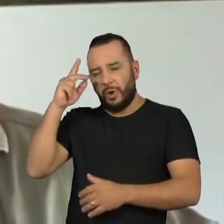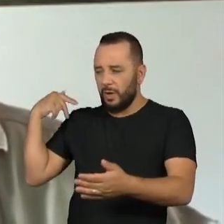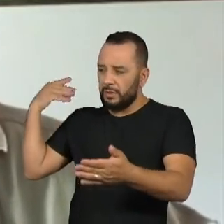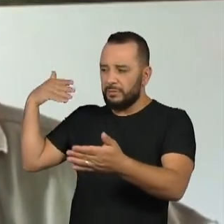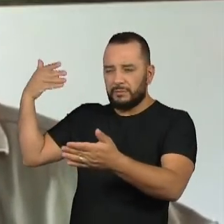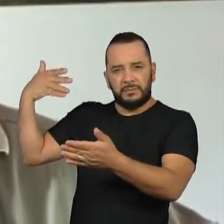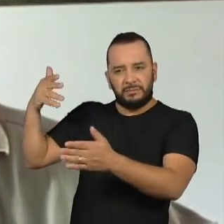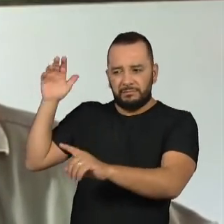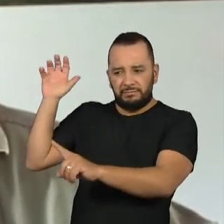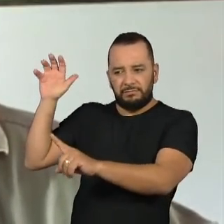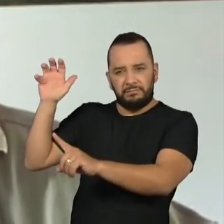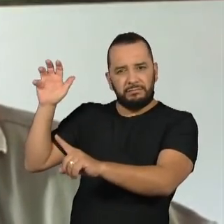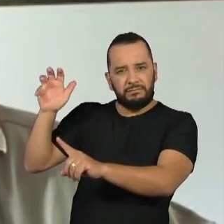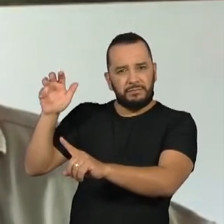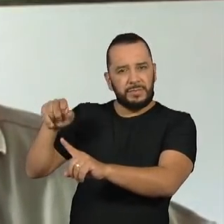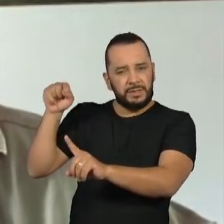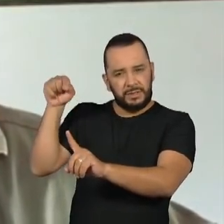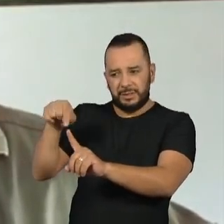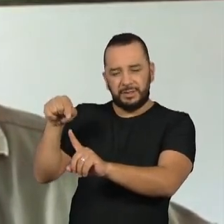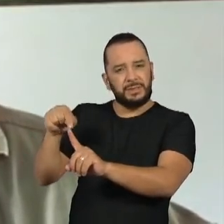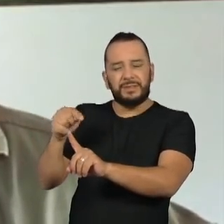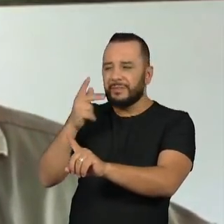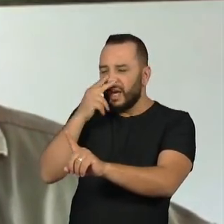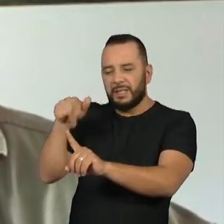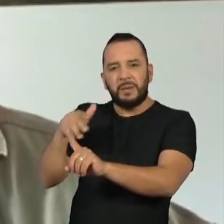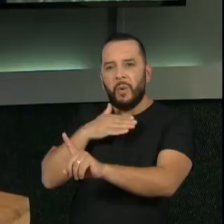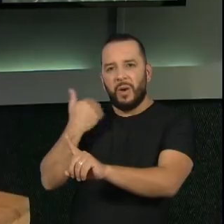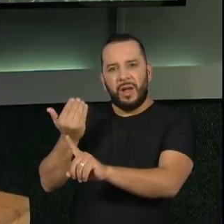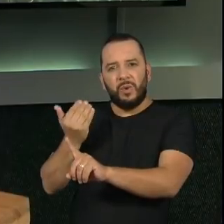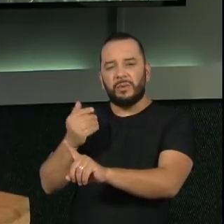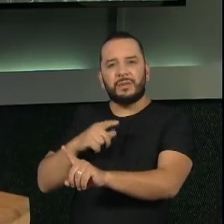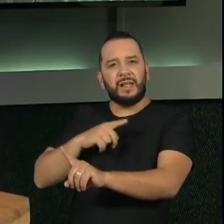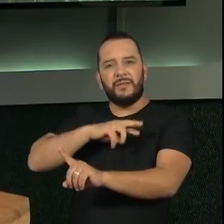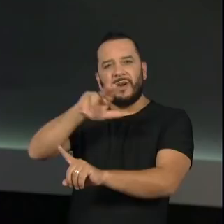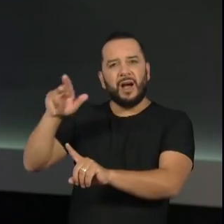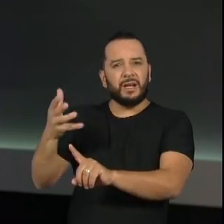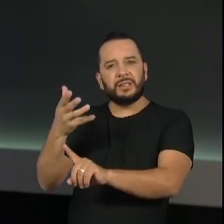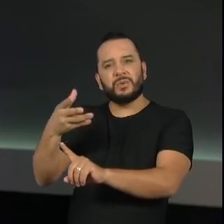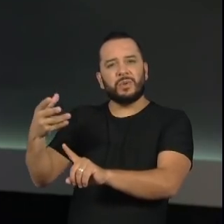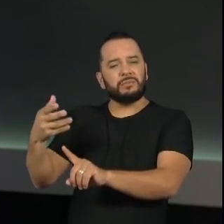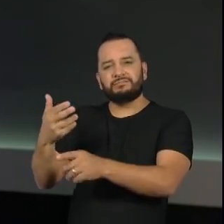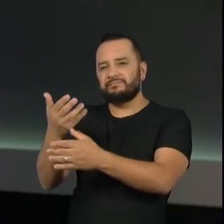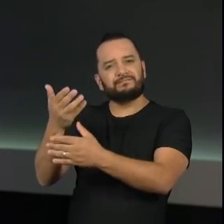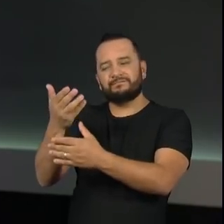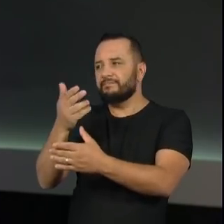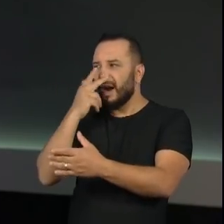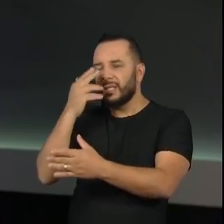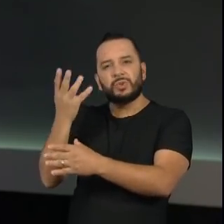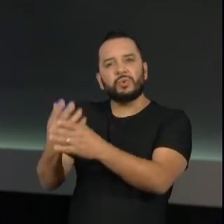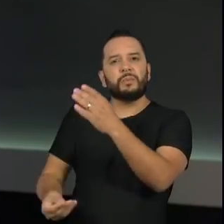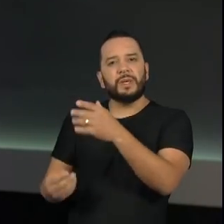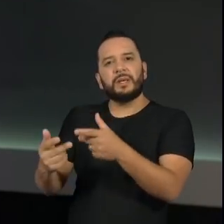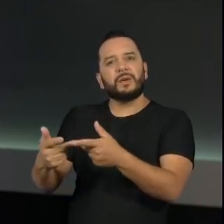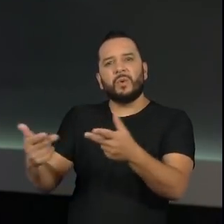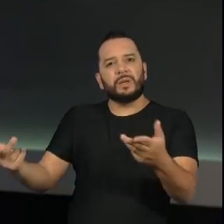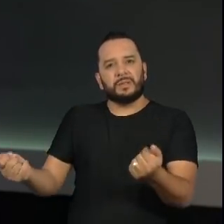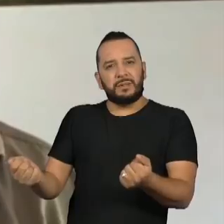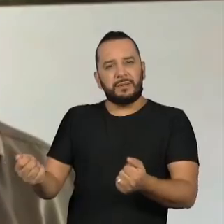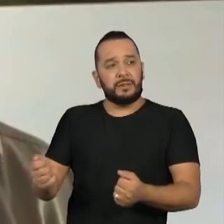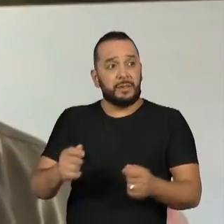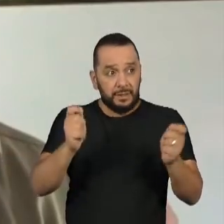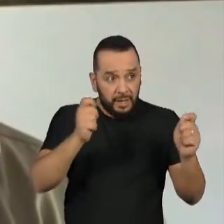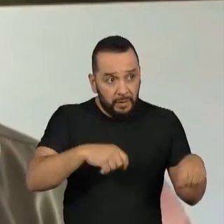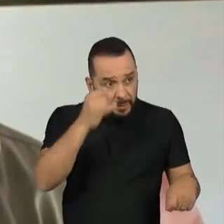quase que desaparece com ele muitas coisas. Saber que essa era uma morte evitável dói mais, Renato?